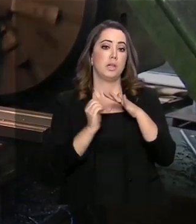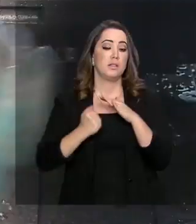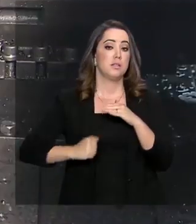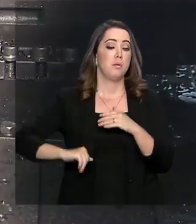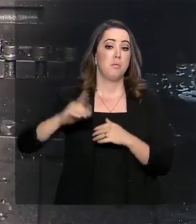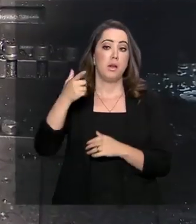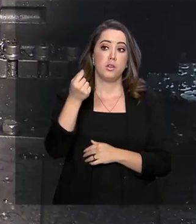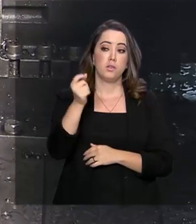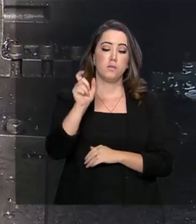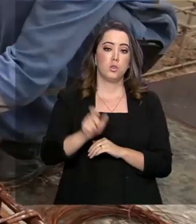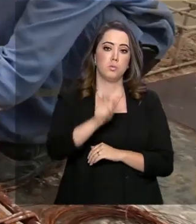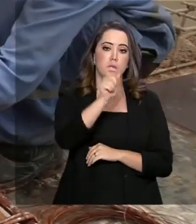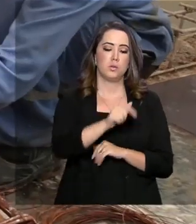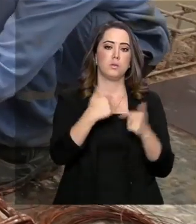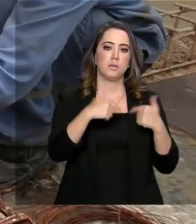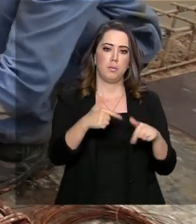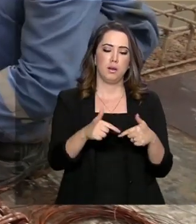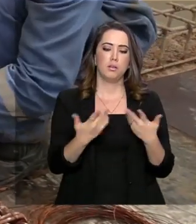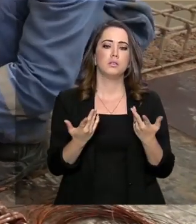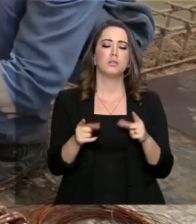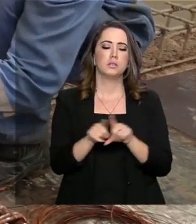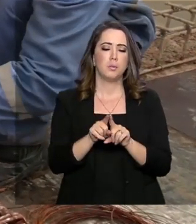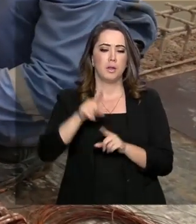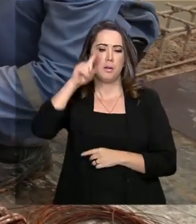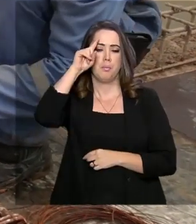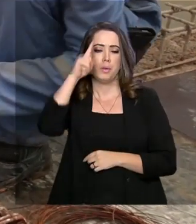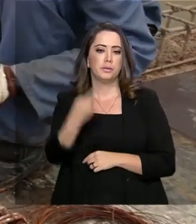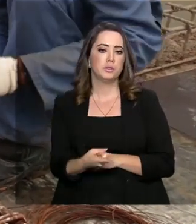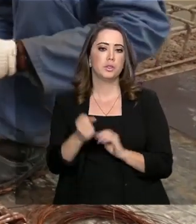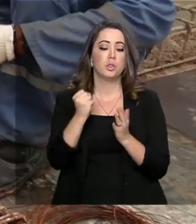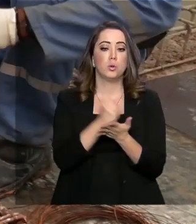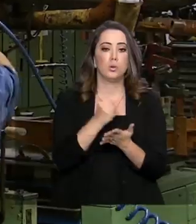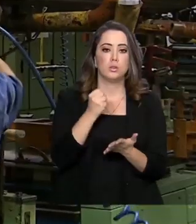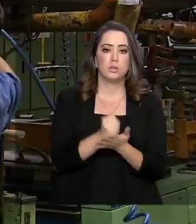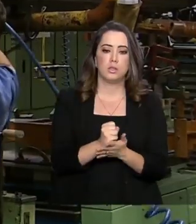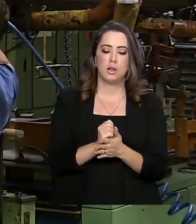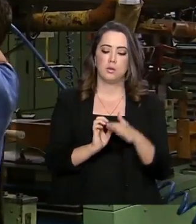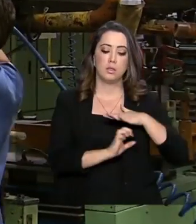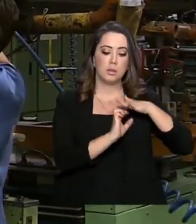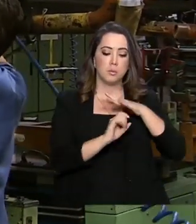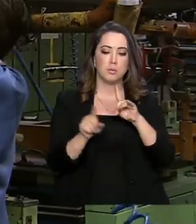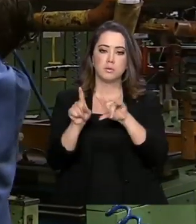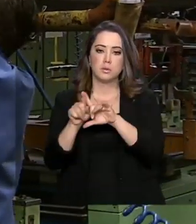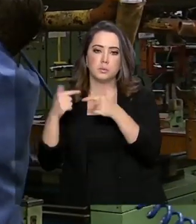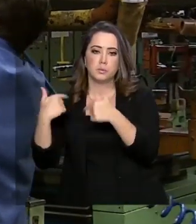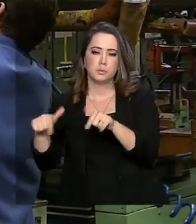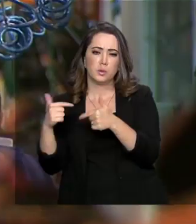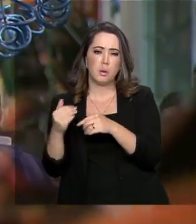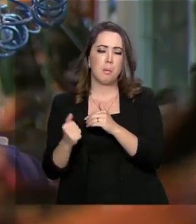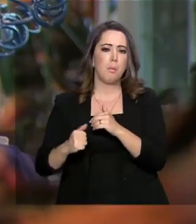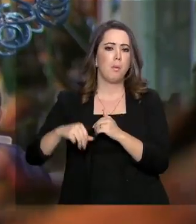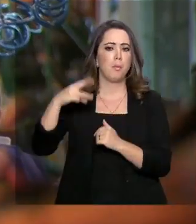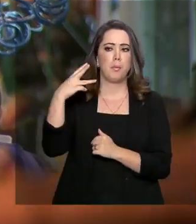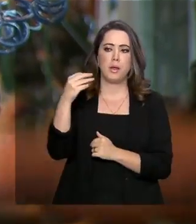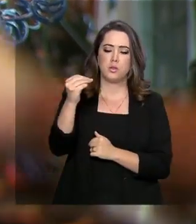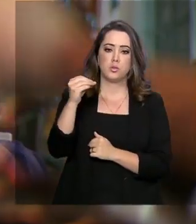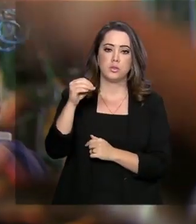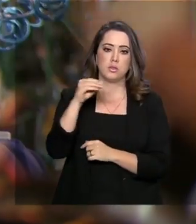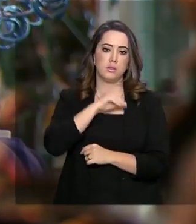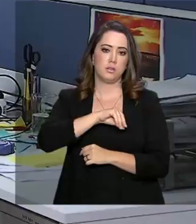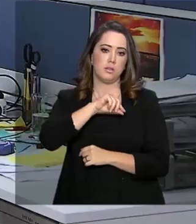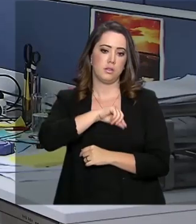mais de 20 funcionários. E estabelece que contratos entre patrões e empregados que ganham mais de 30 salários mínimos